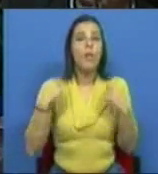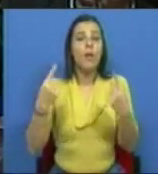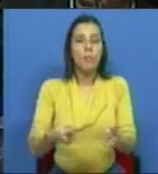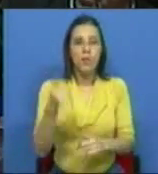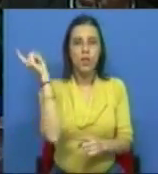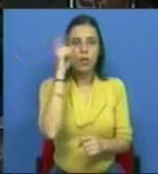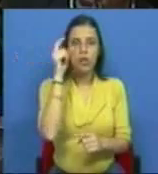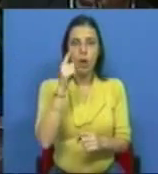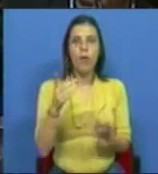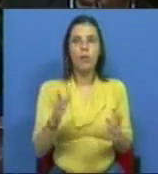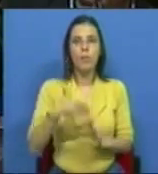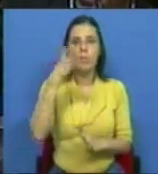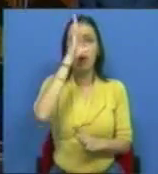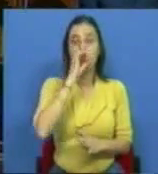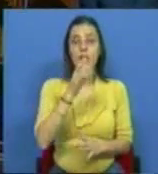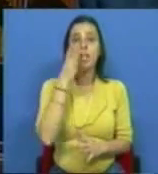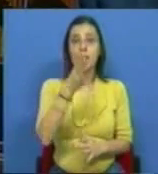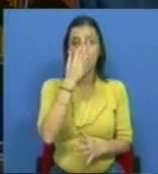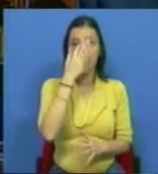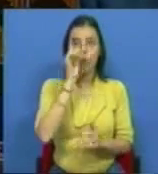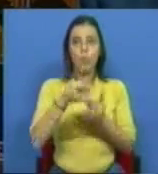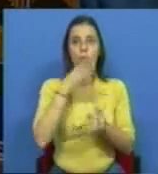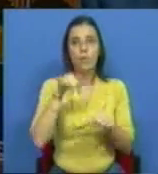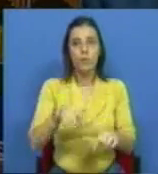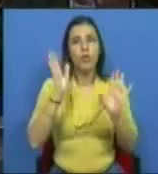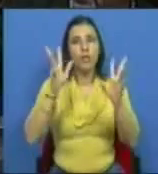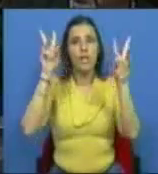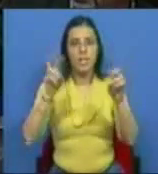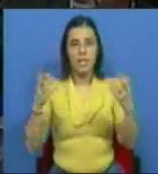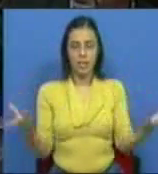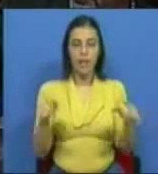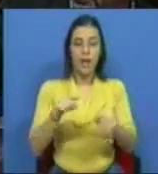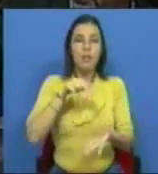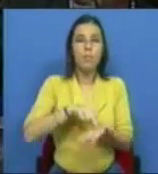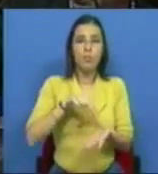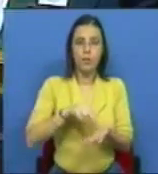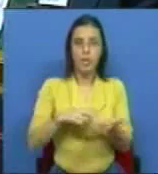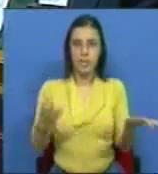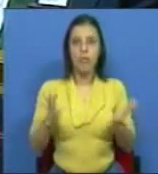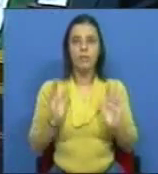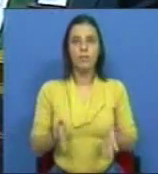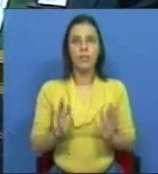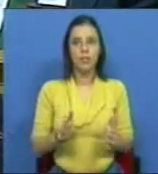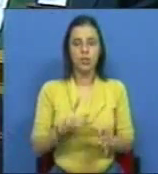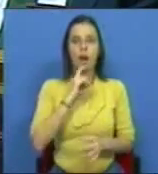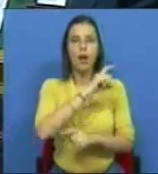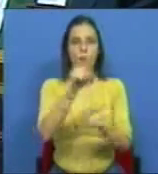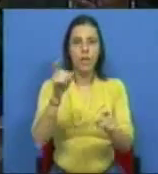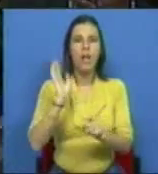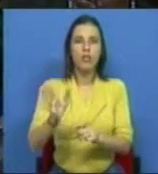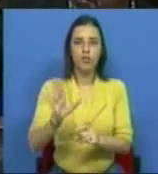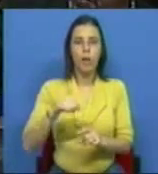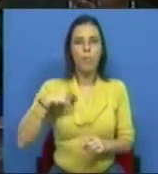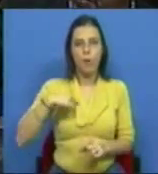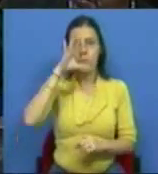de José Sócrates, Primeiro-Ministro, ter dito aquilo que aqui já foi citado, que esta posição já tinha sido comunicada